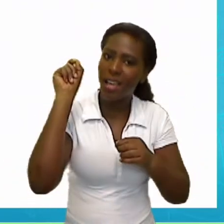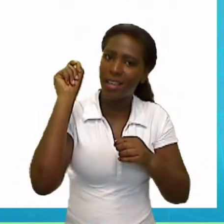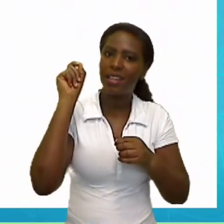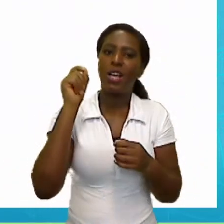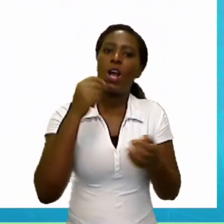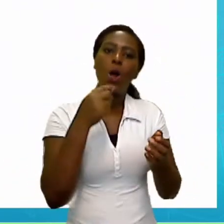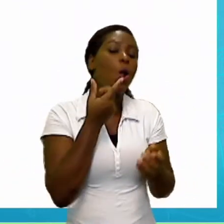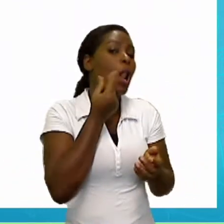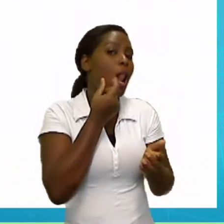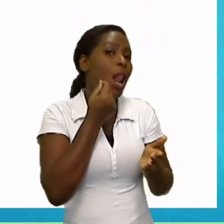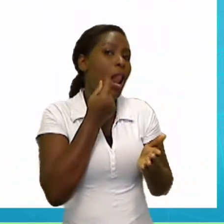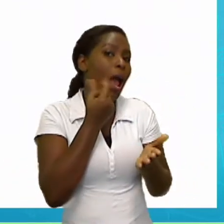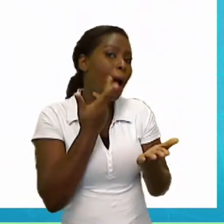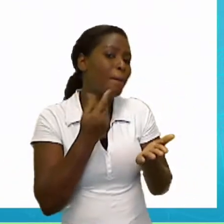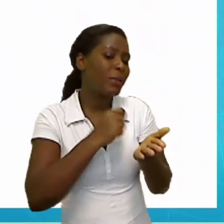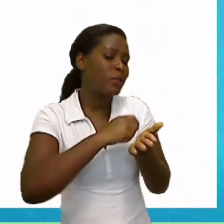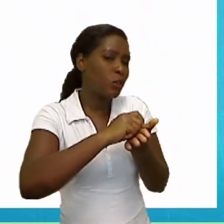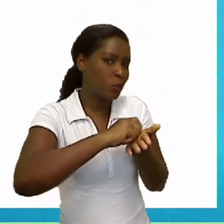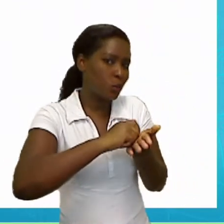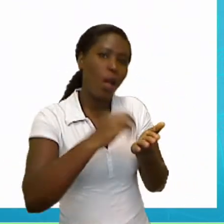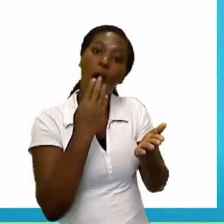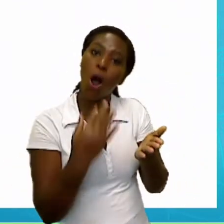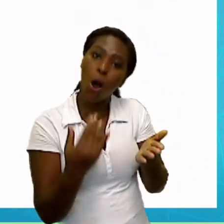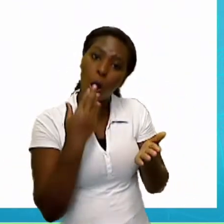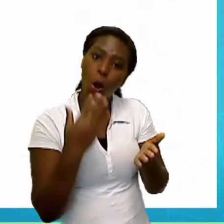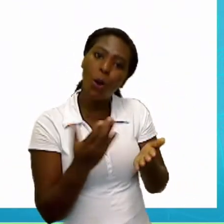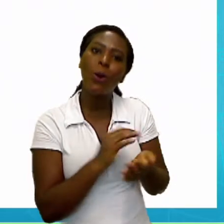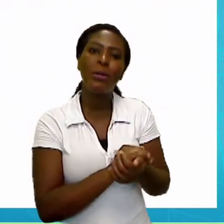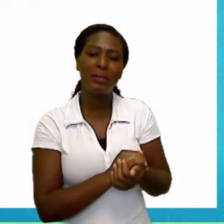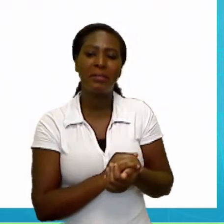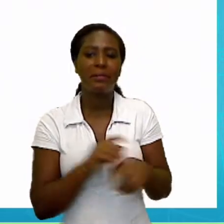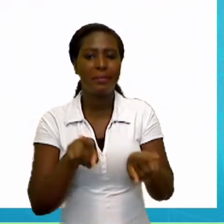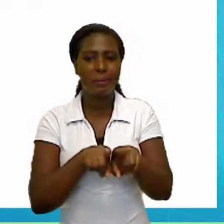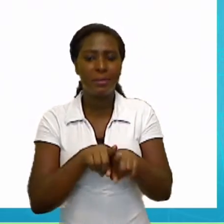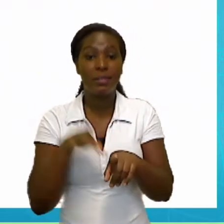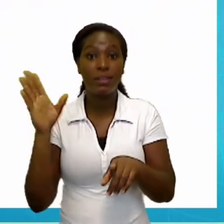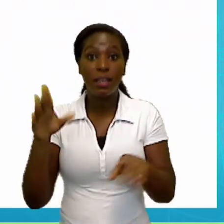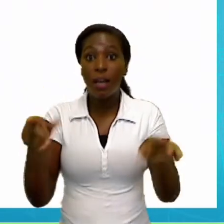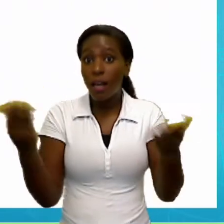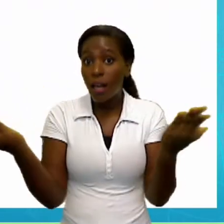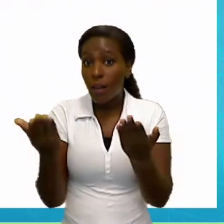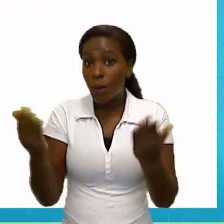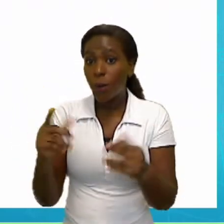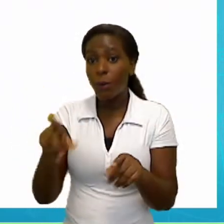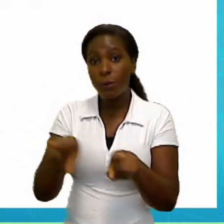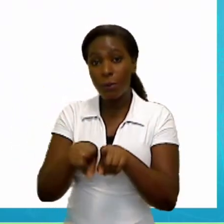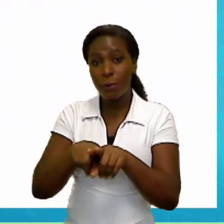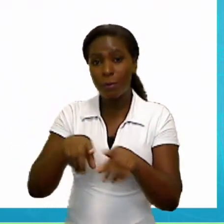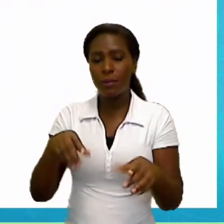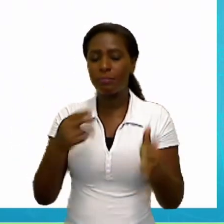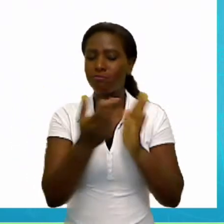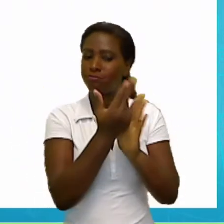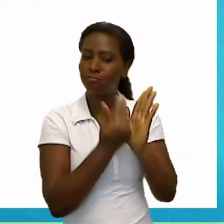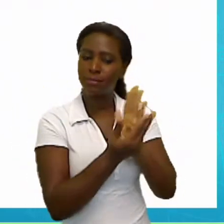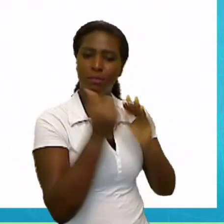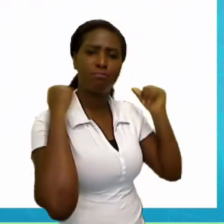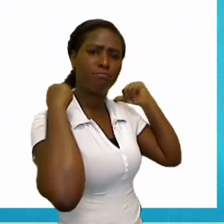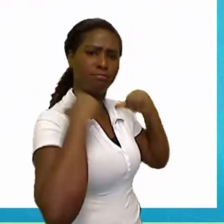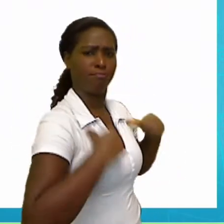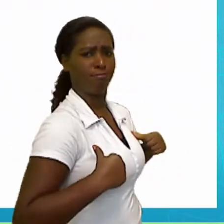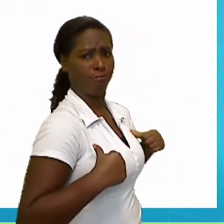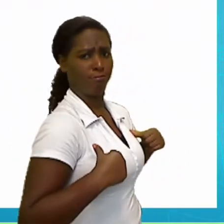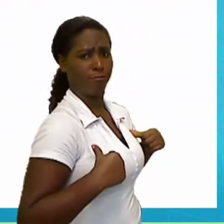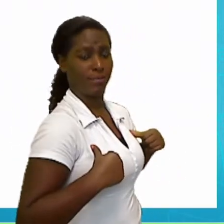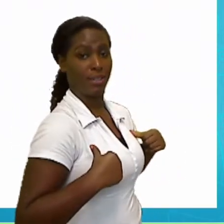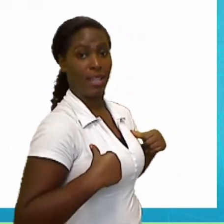Isso aqui eu tenho uma mochila, né? Onde que eu levo todos os meus objetos para a escola. Eu vou... Duas formas de falar mochila em